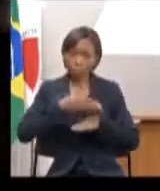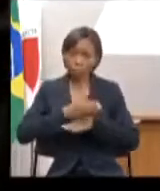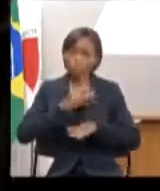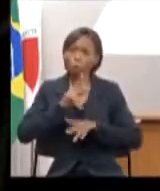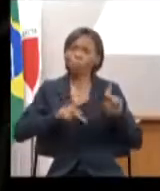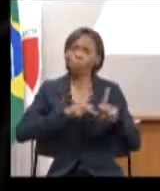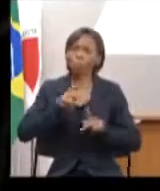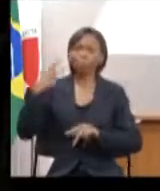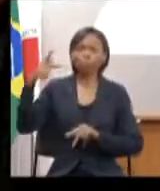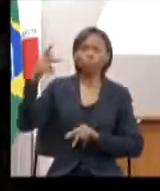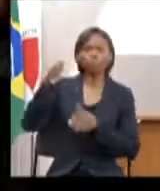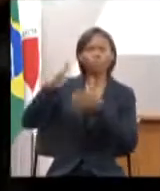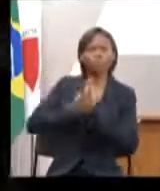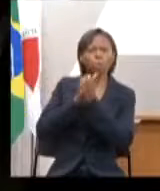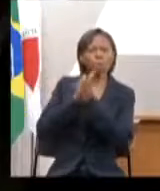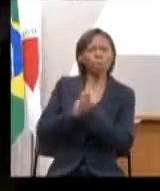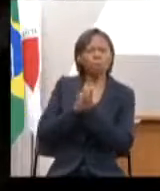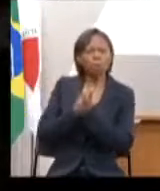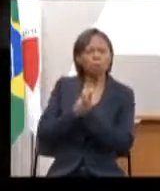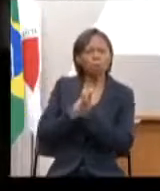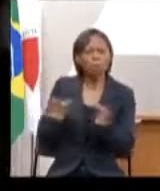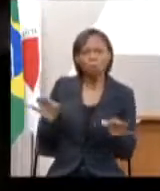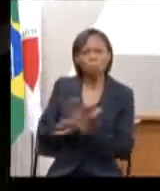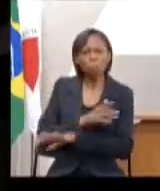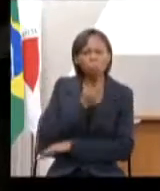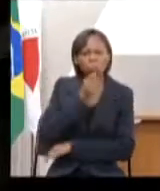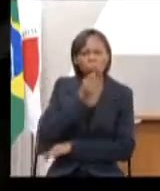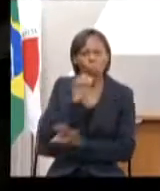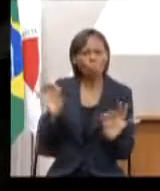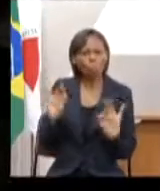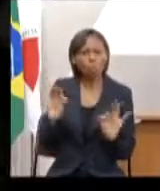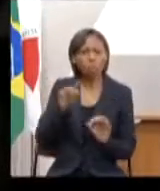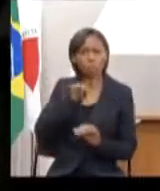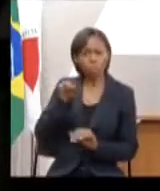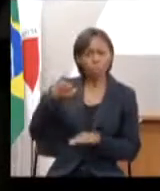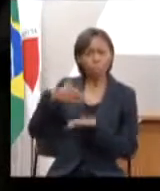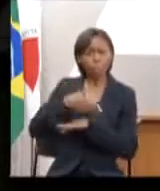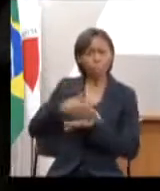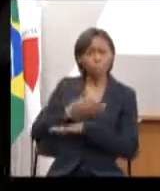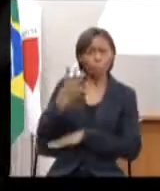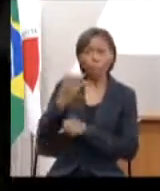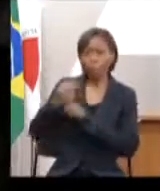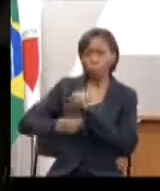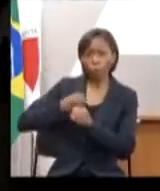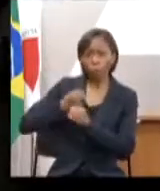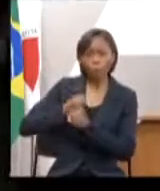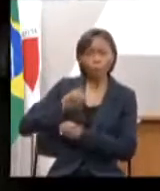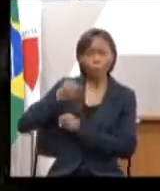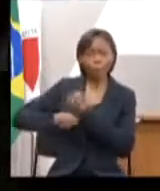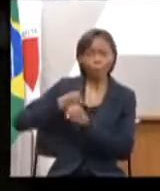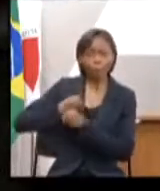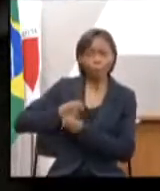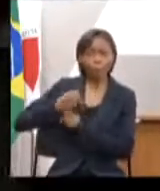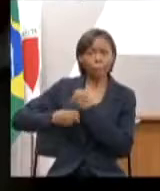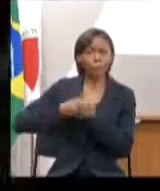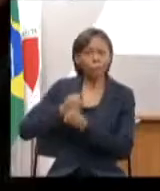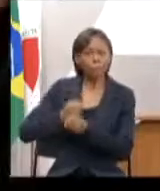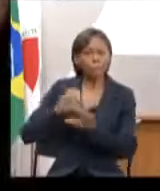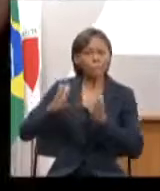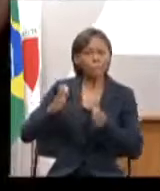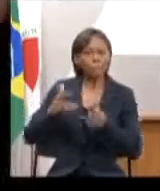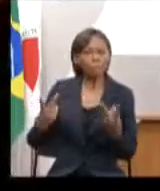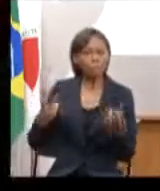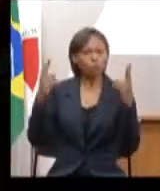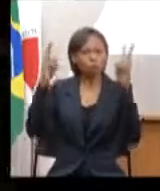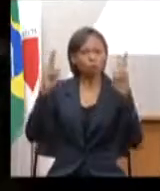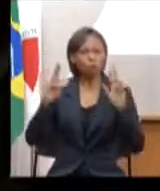acabou não resultou em nada nada vocês participam há quatro anos sempre aparentemente vitoriosos